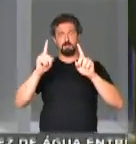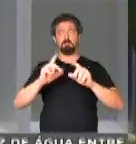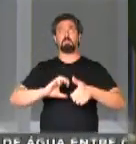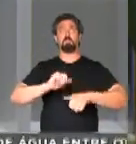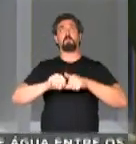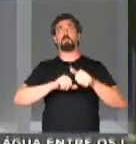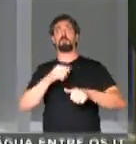de reforma da presidência.